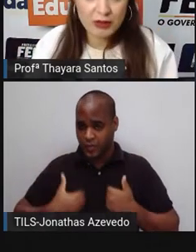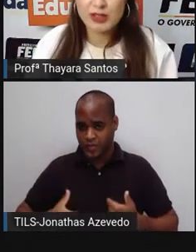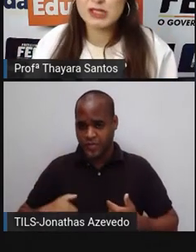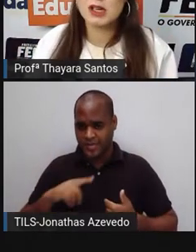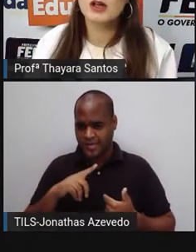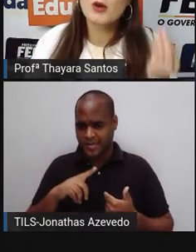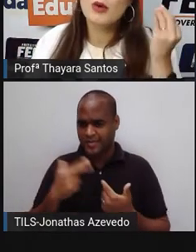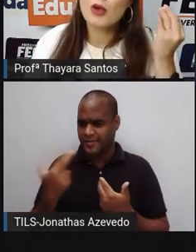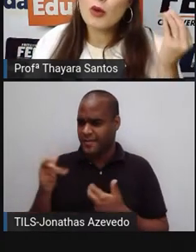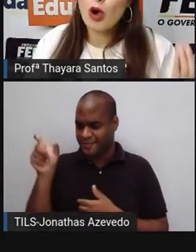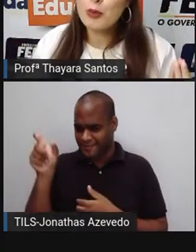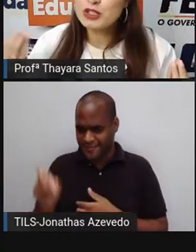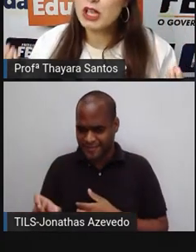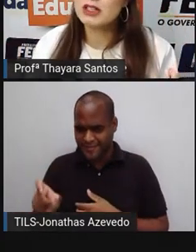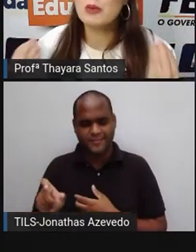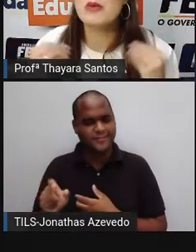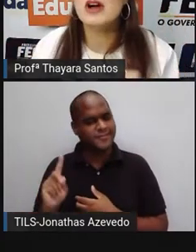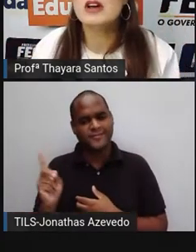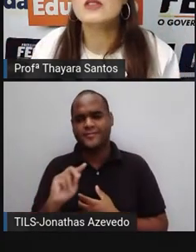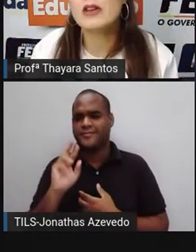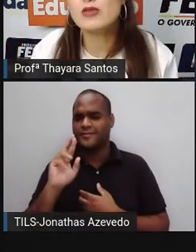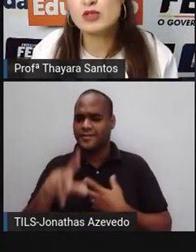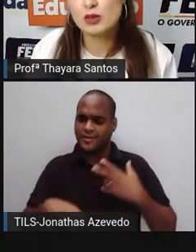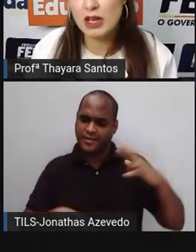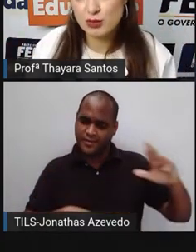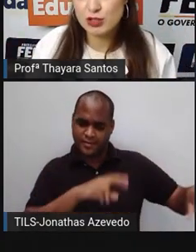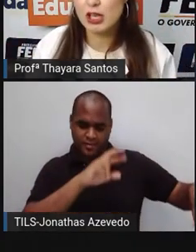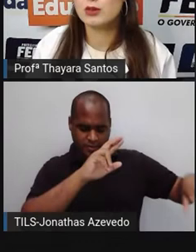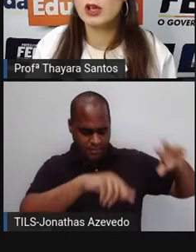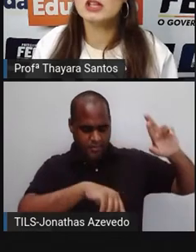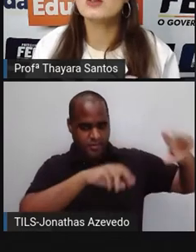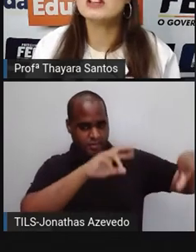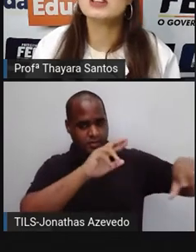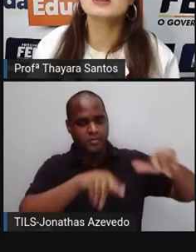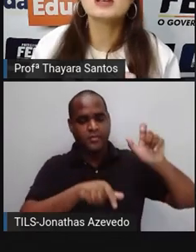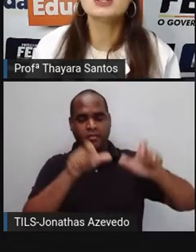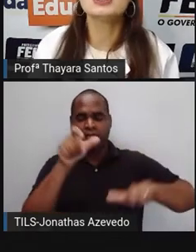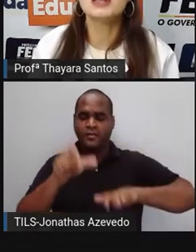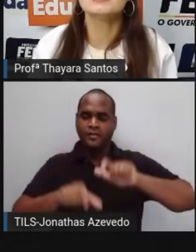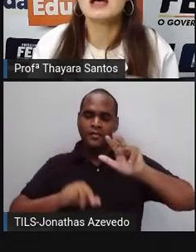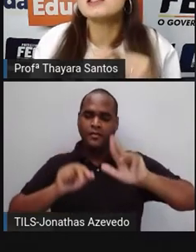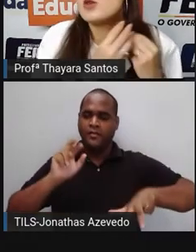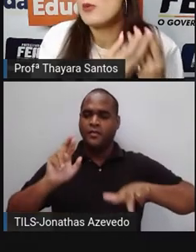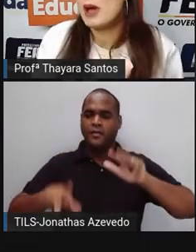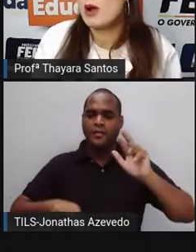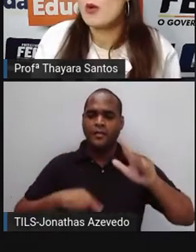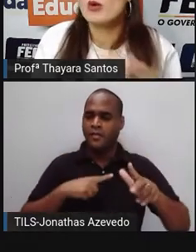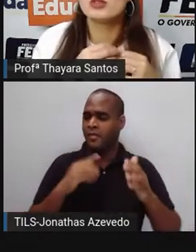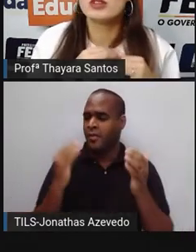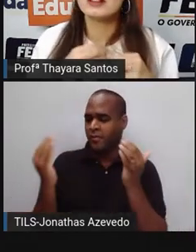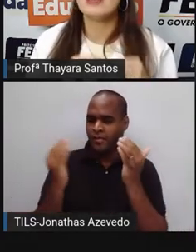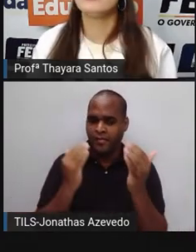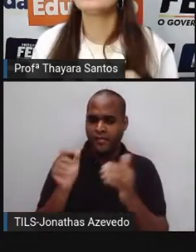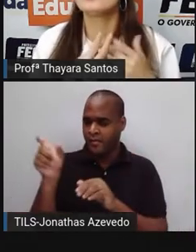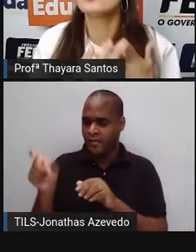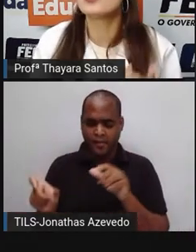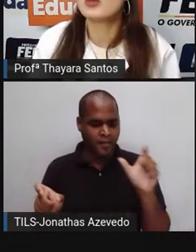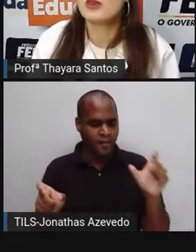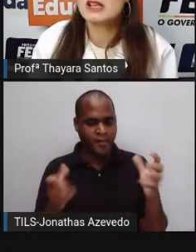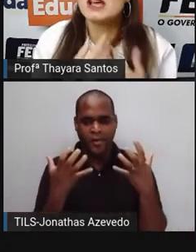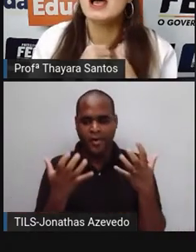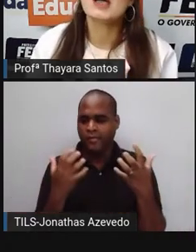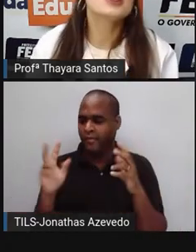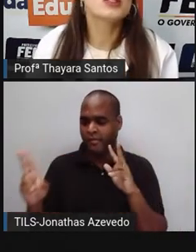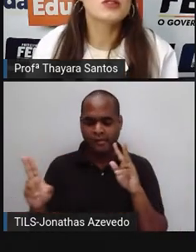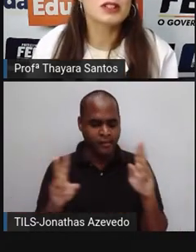mesma forma física. Porque o corpo de cada uma vai funcionar de um jeito. Então, não adianta a gente tentar se comparar com o outro, tentar fazer o que o